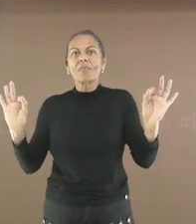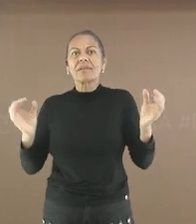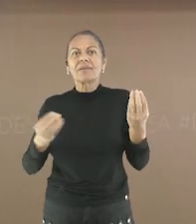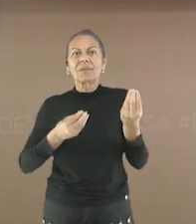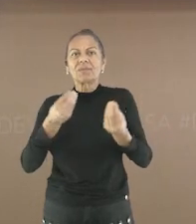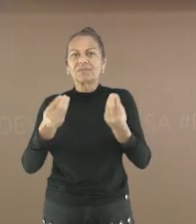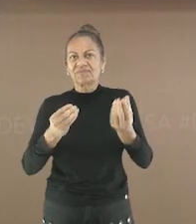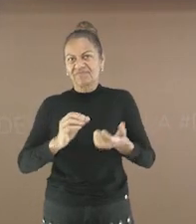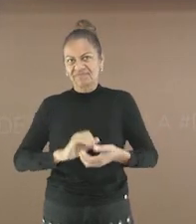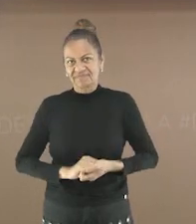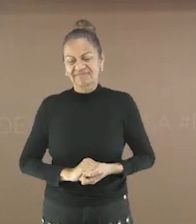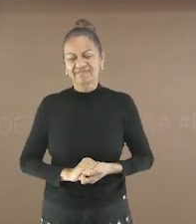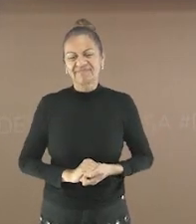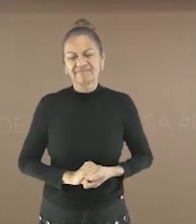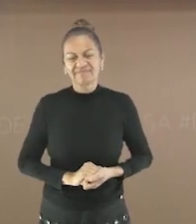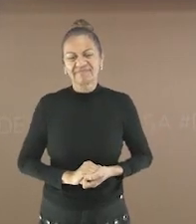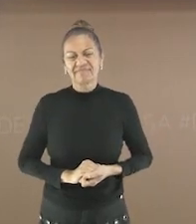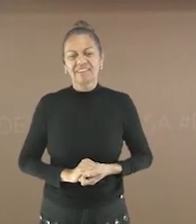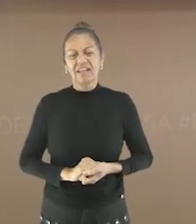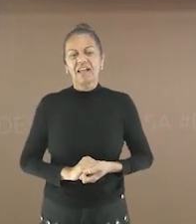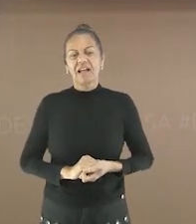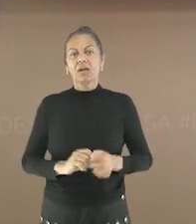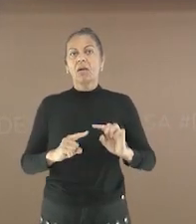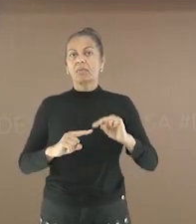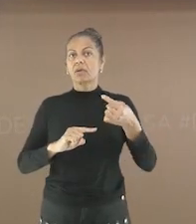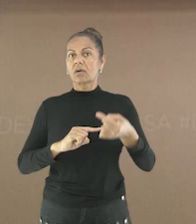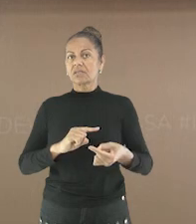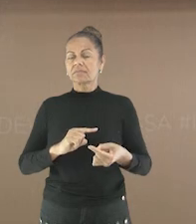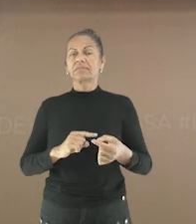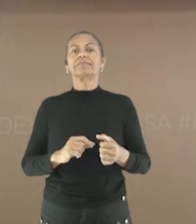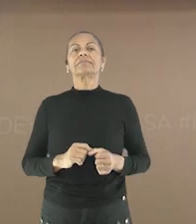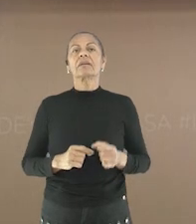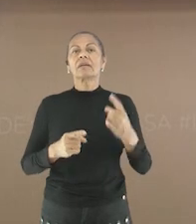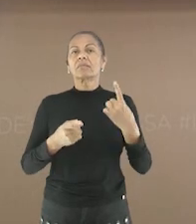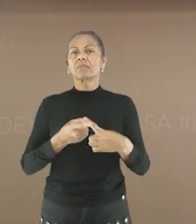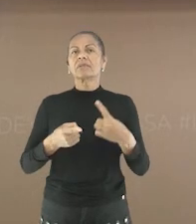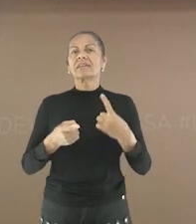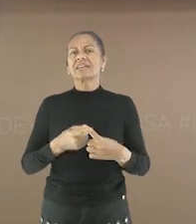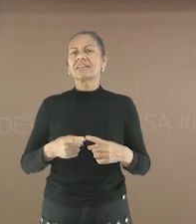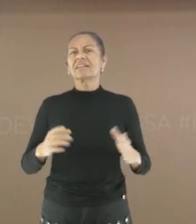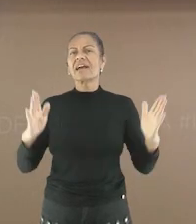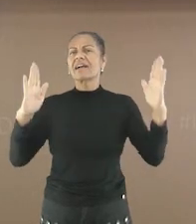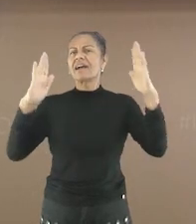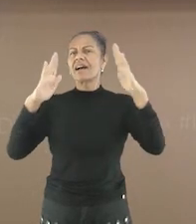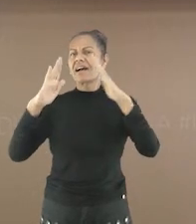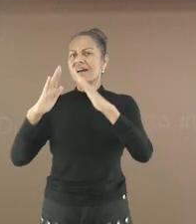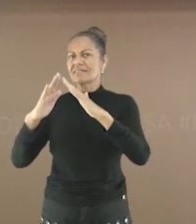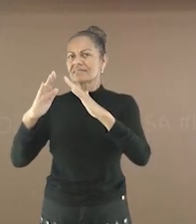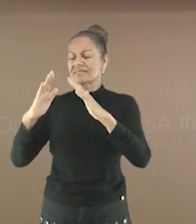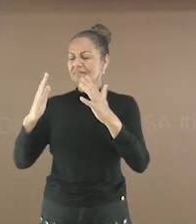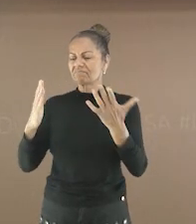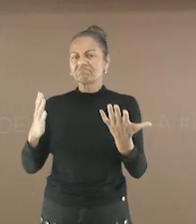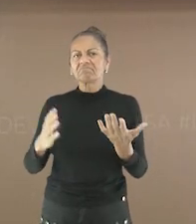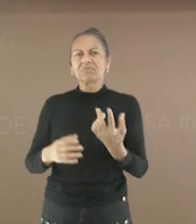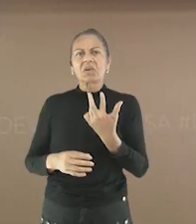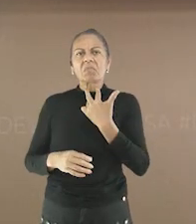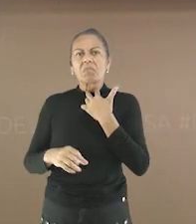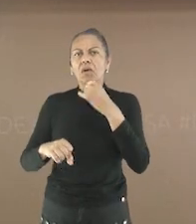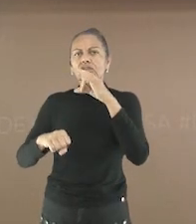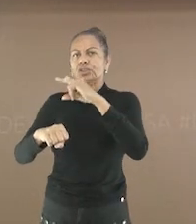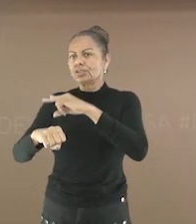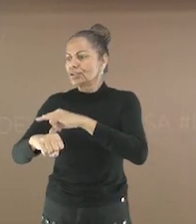Acertou? Muito bem E agora vamos para a próxima Por que na casa ninguém podia fazer pipi?